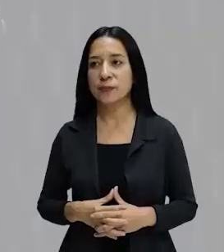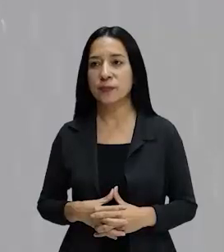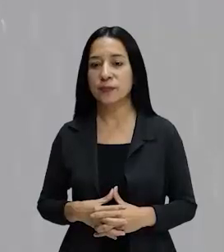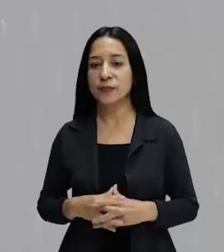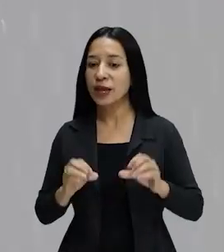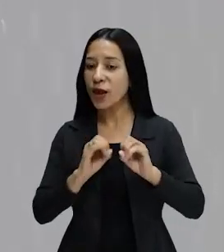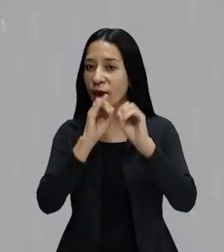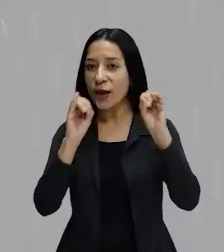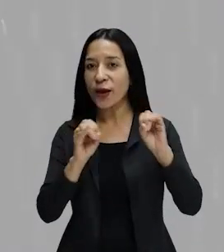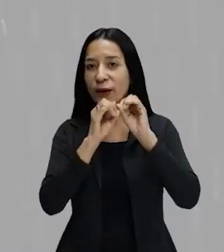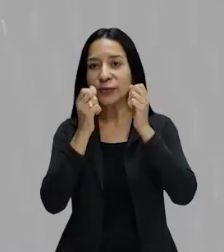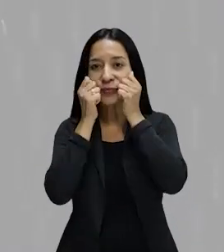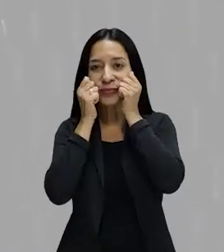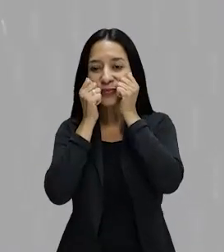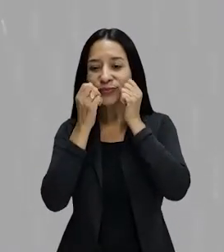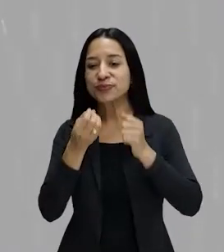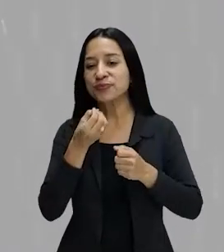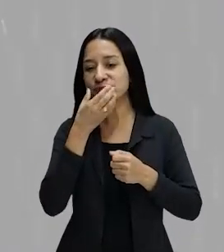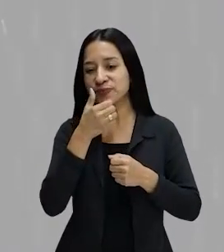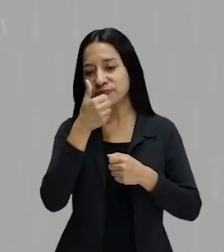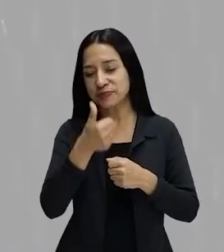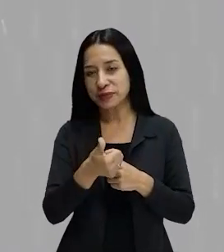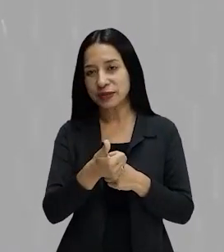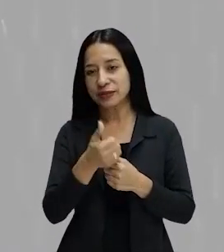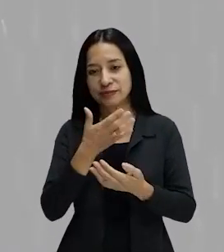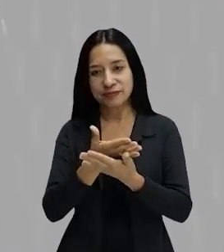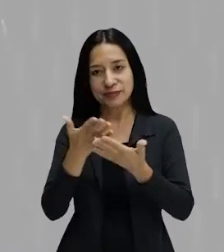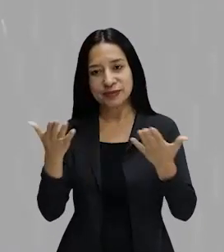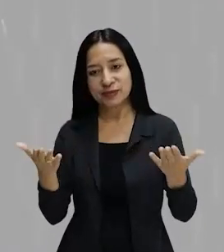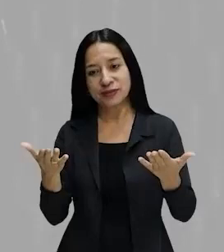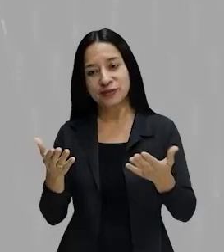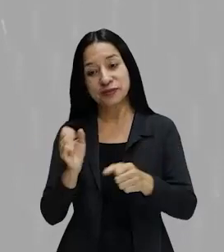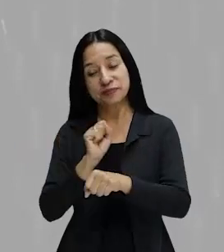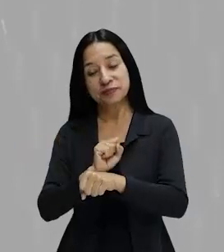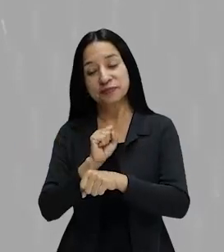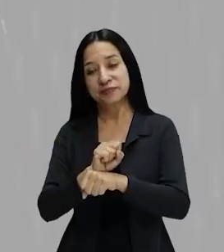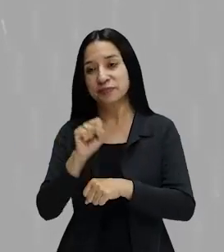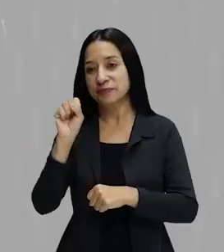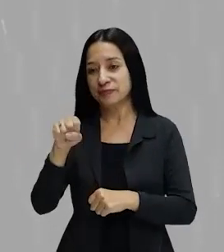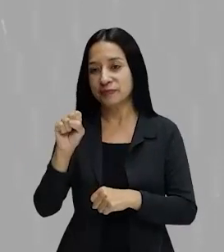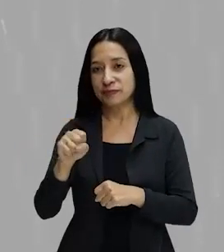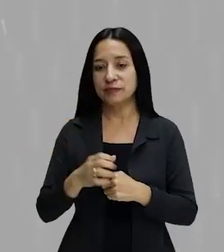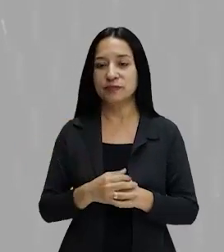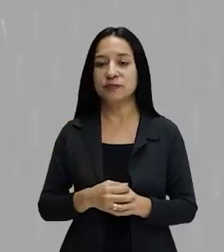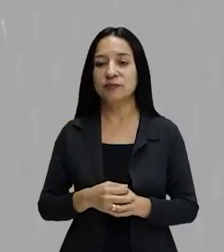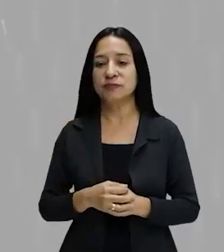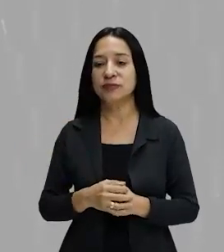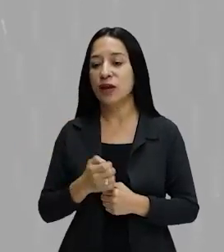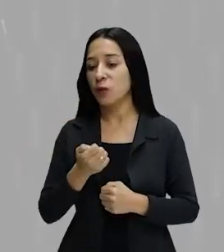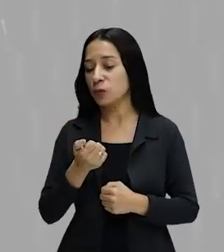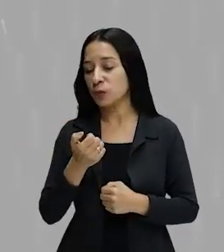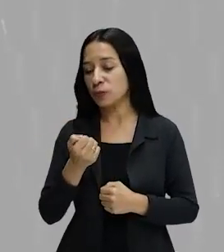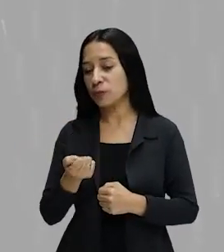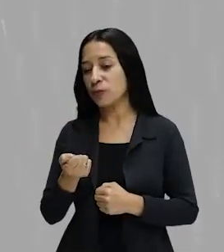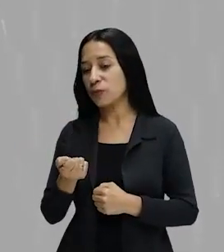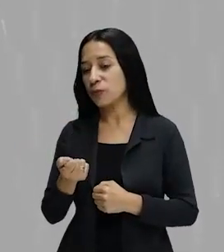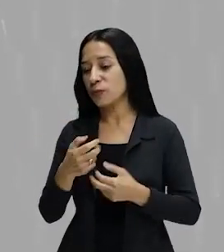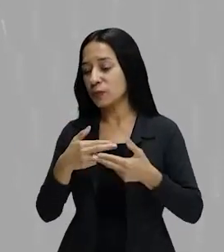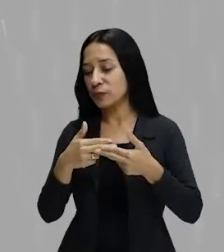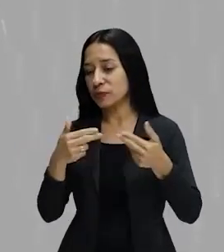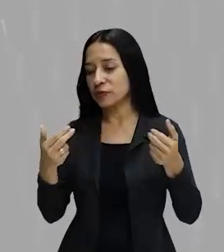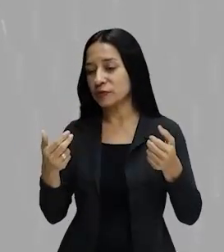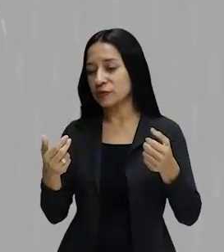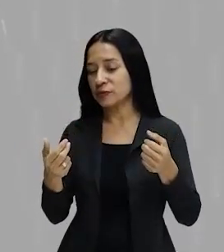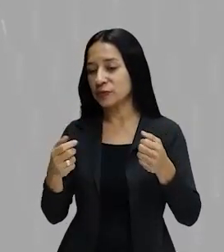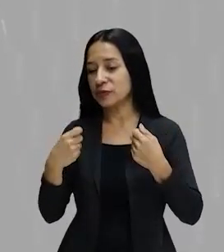Oi, chuchus, tudo bem com vocês? Espero que sim. Aos poucos as coisas precisam se